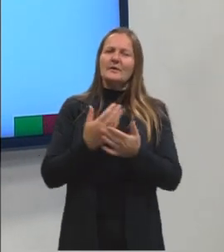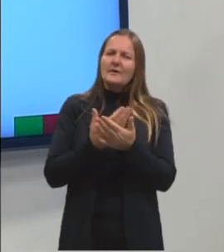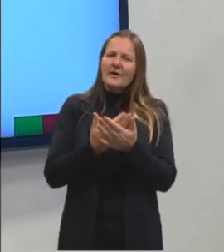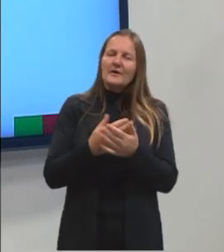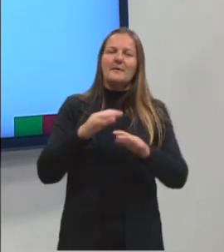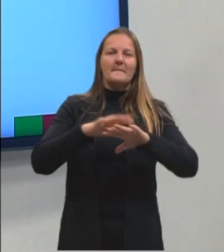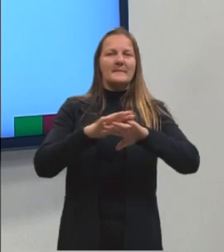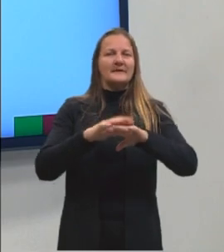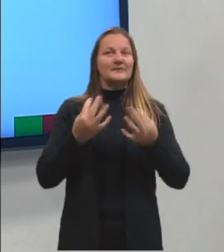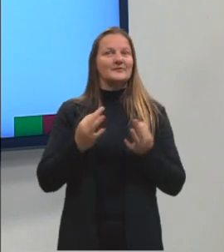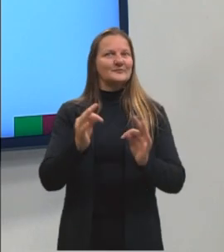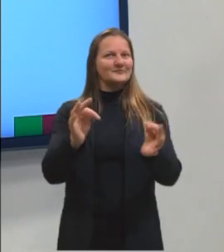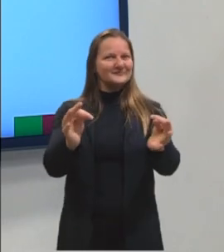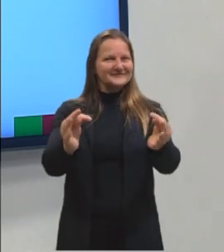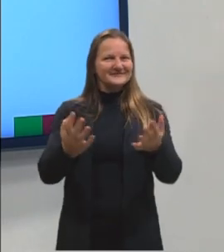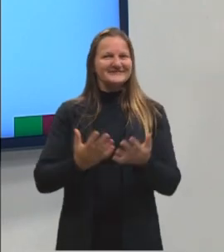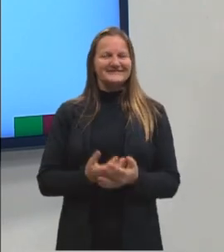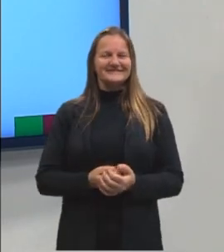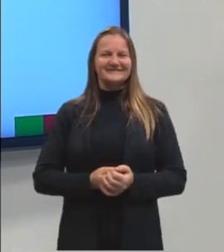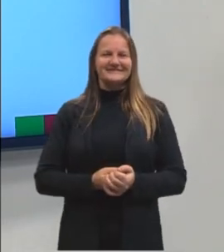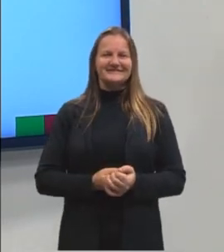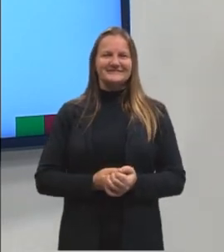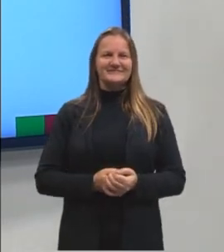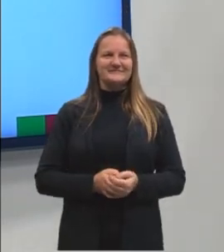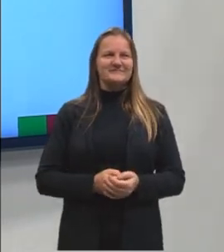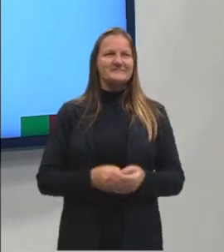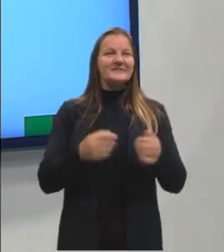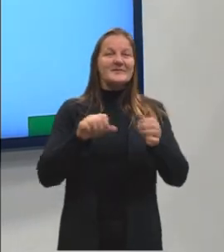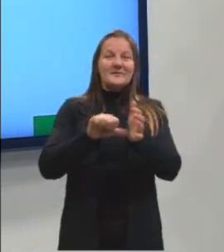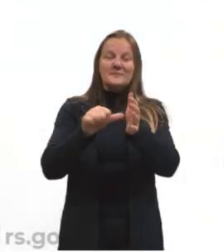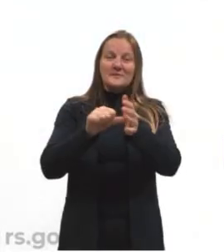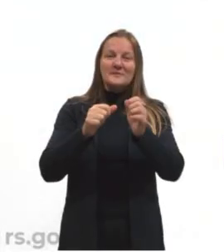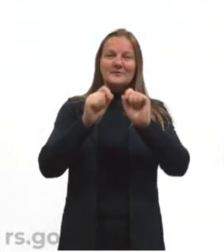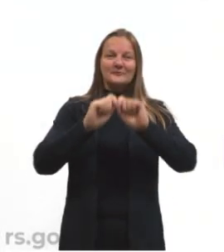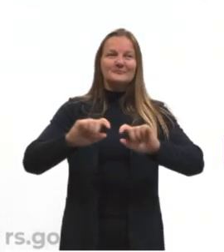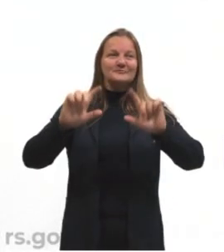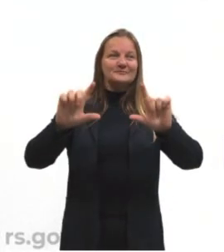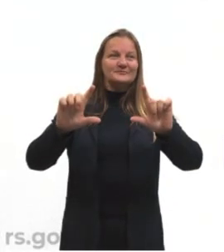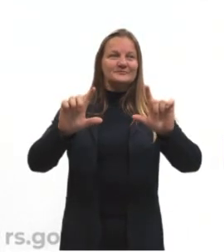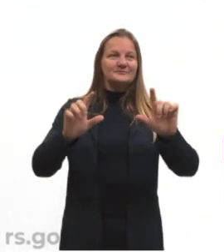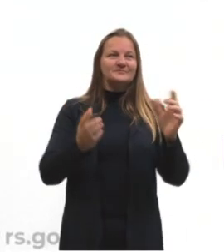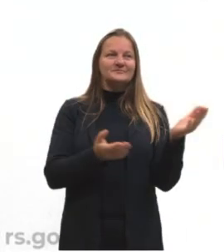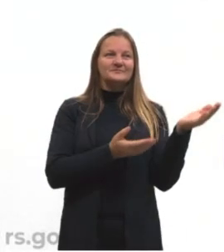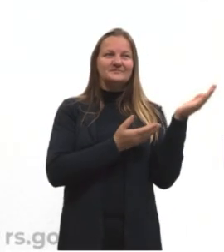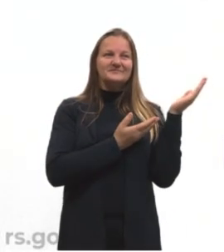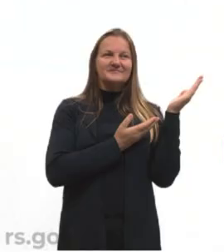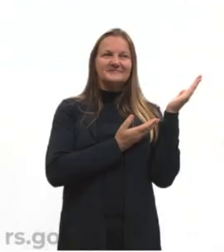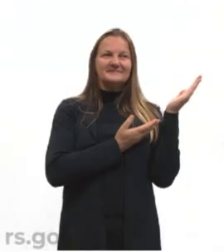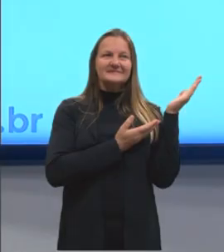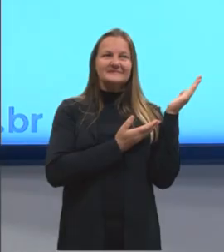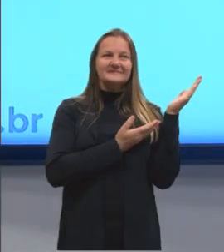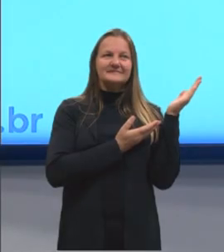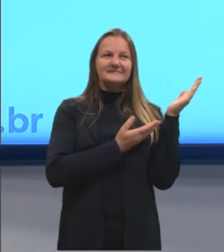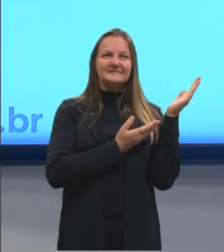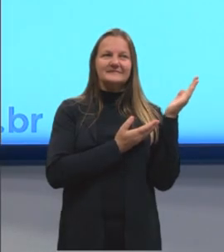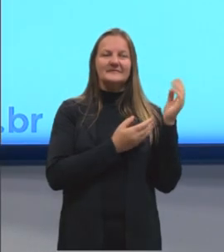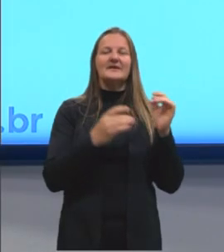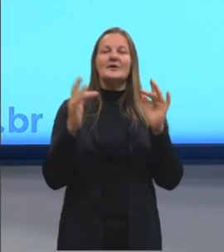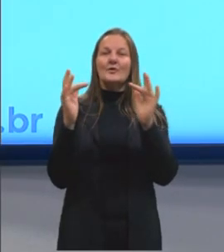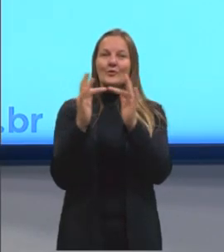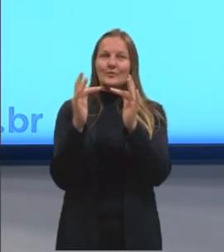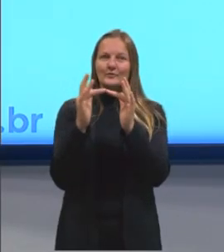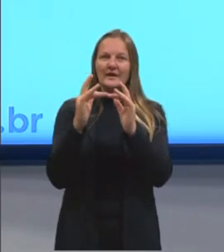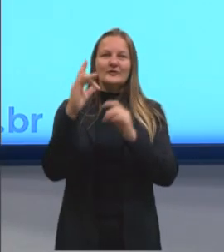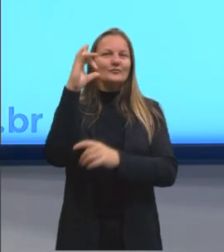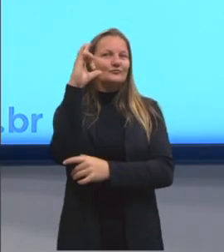de matemática e suas tecnologias. Nesse primeiro slide, eu deixo aqui para vocês os contatos do Instagram e